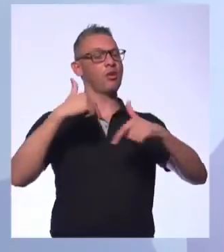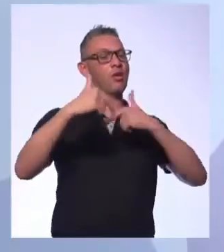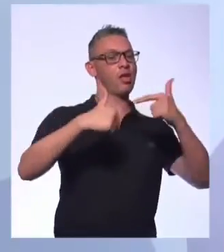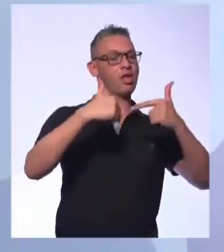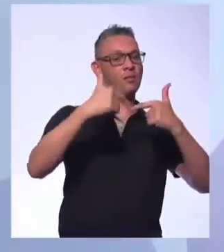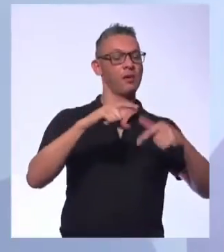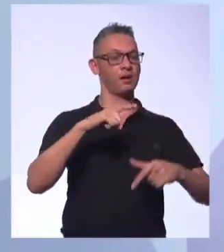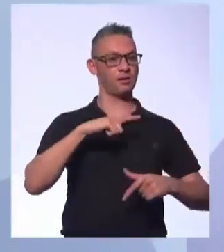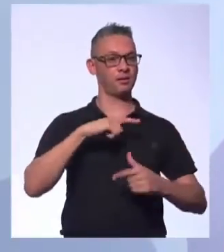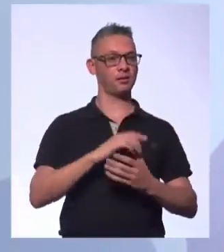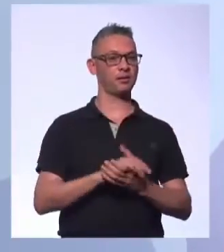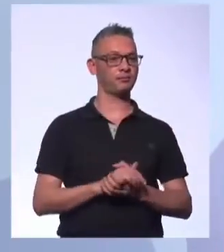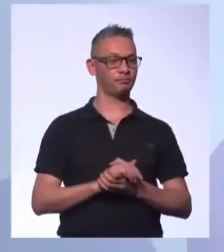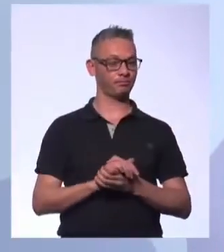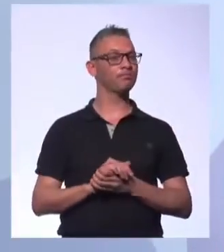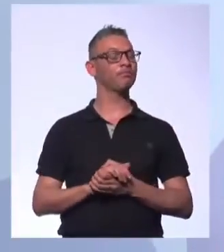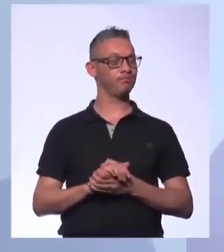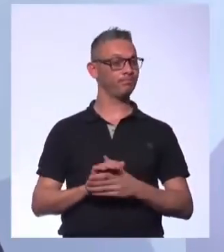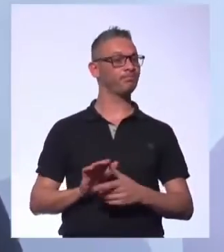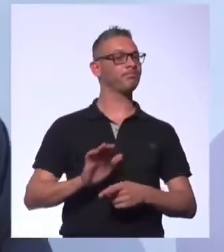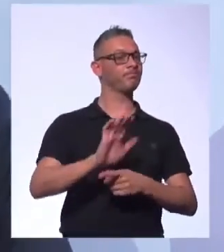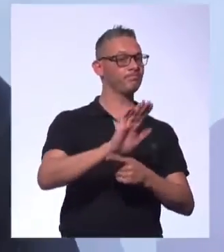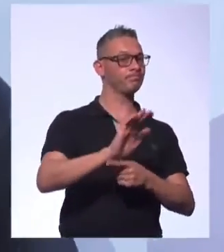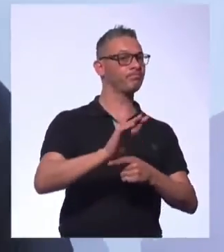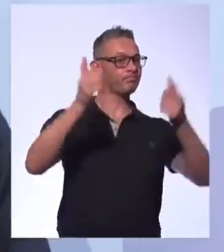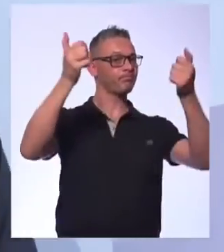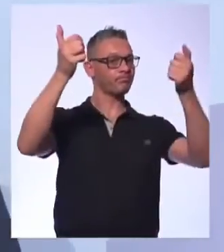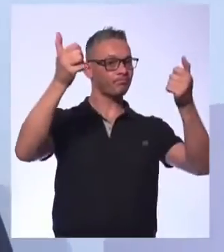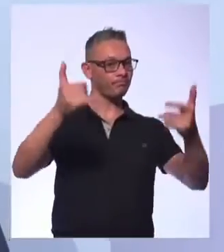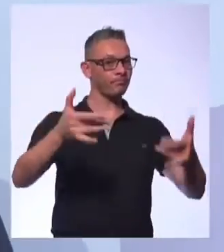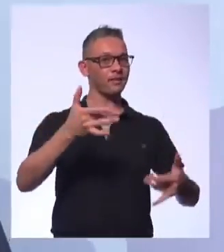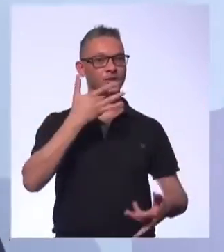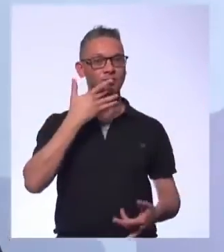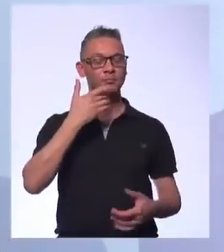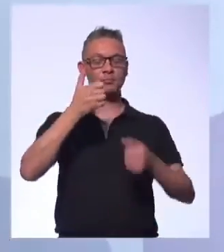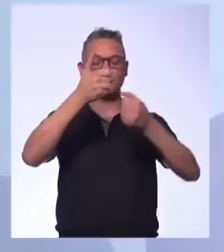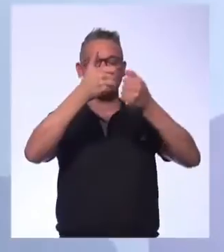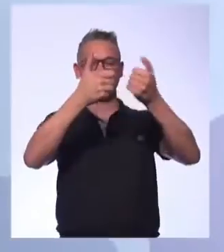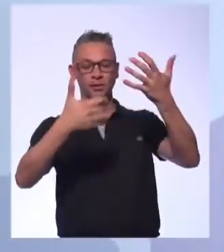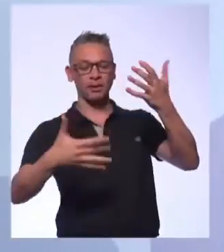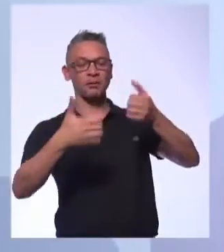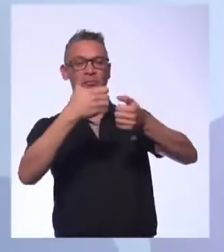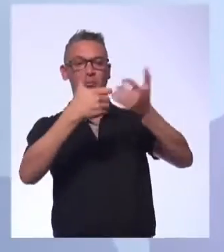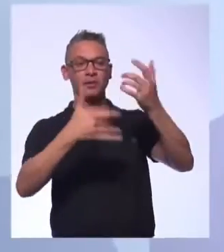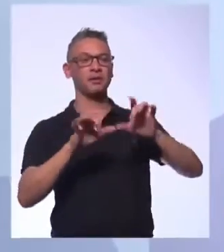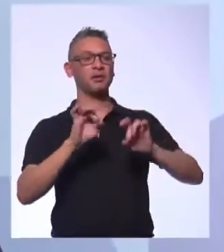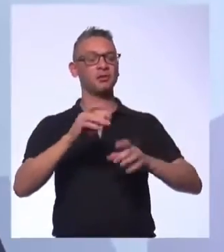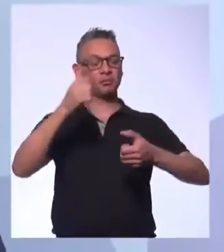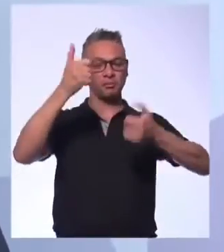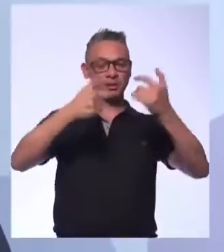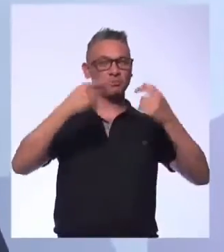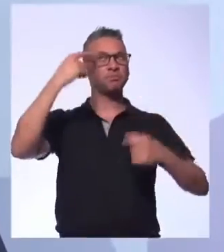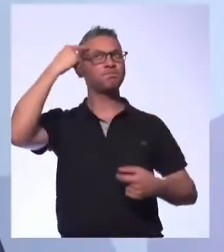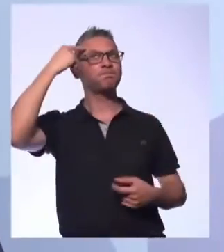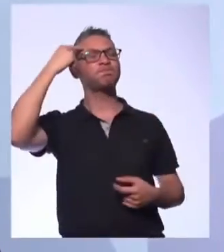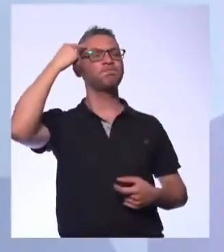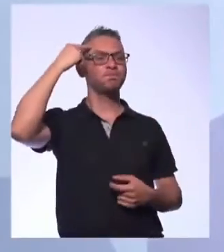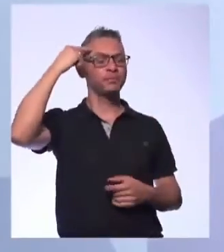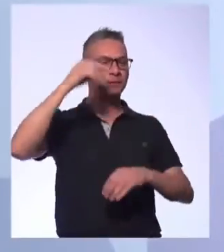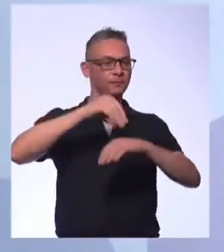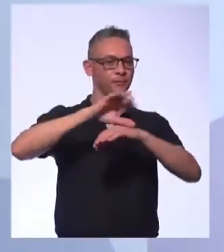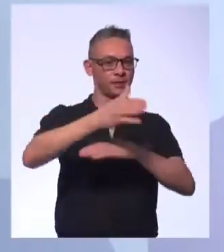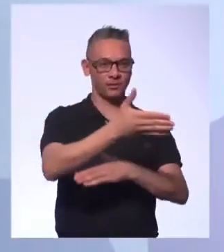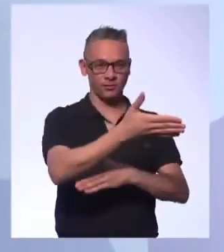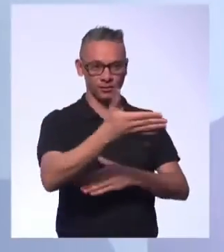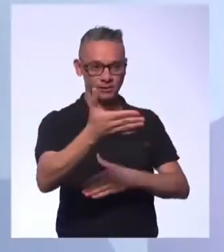trabalho. E para ajudar um pouco nessa fala, para não ficar somente naquilo que a gente acredita, naquilo que a gente acaba trazendo para